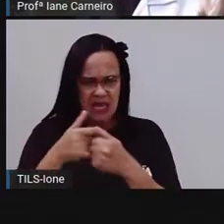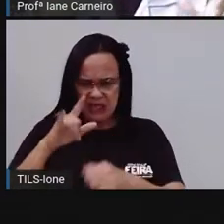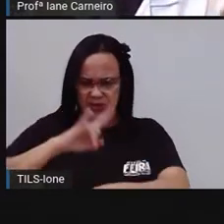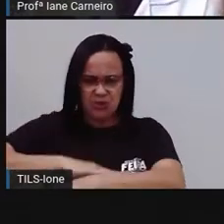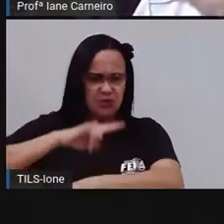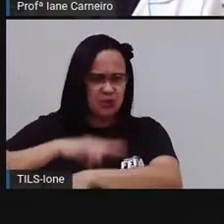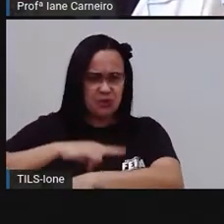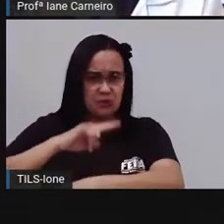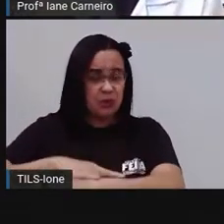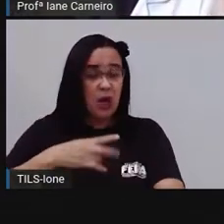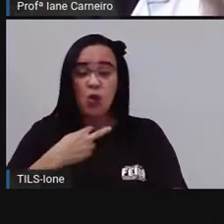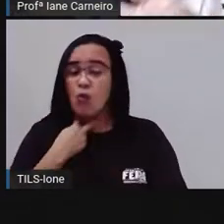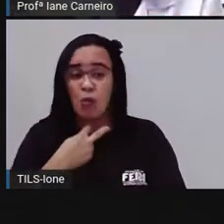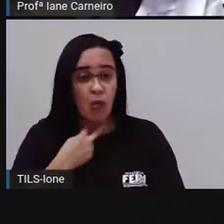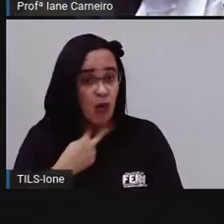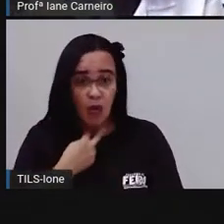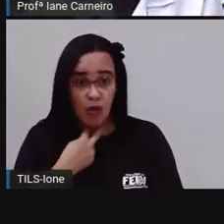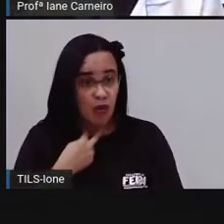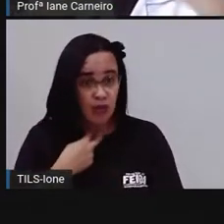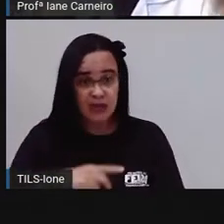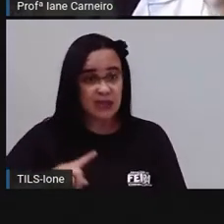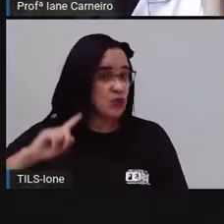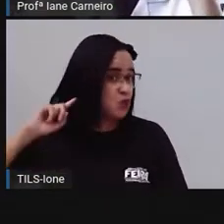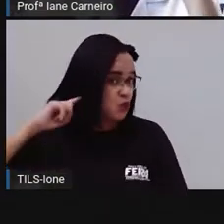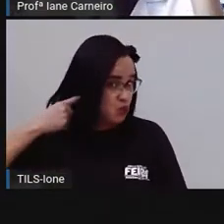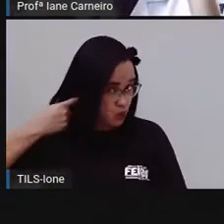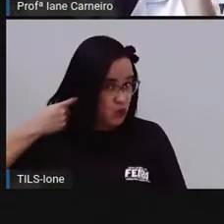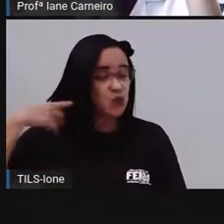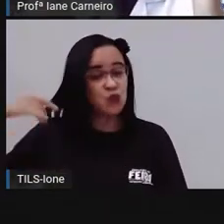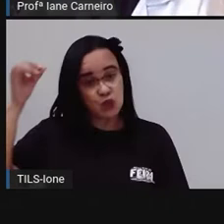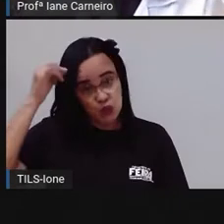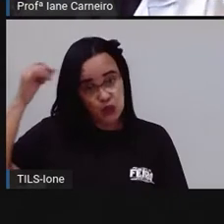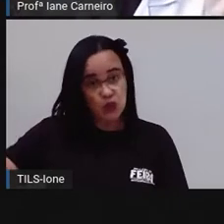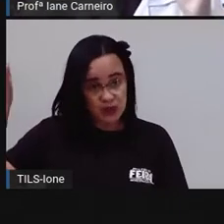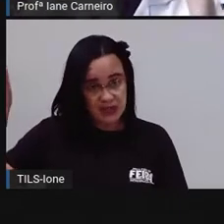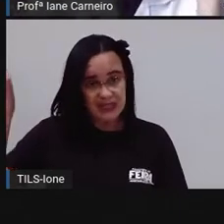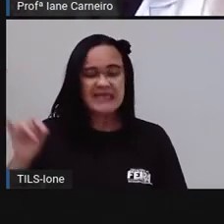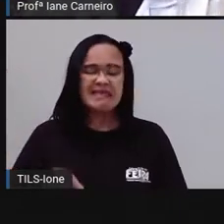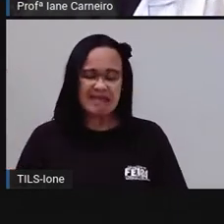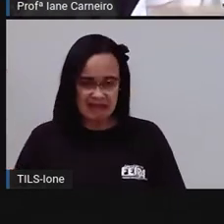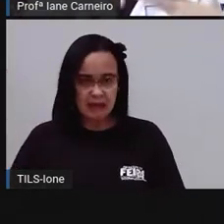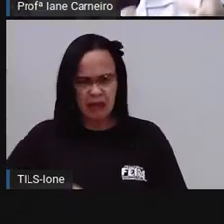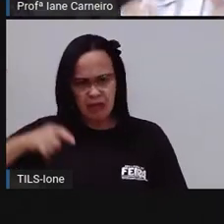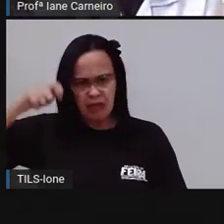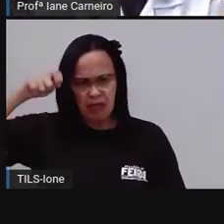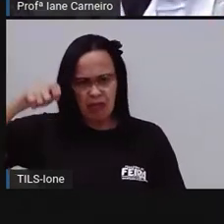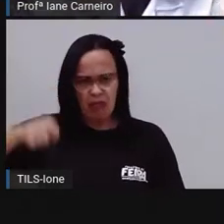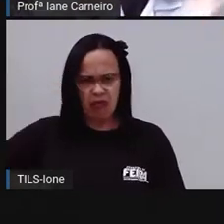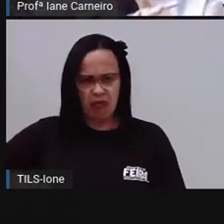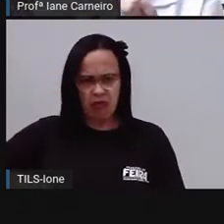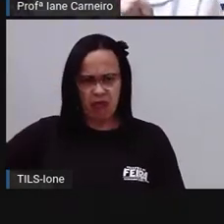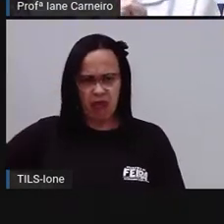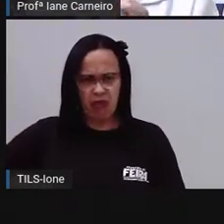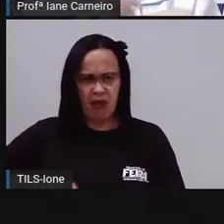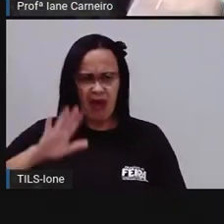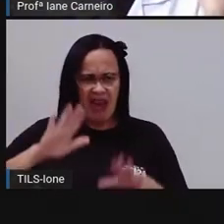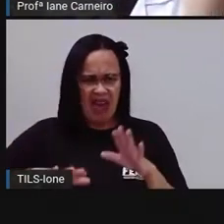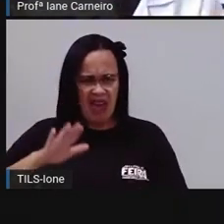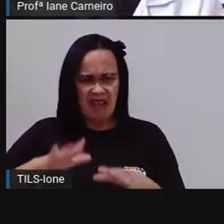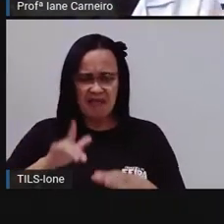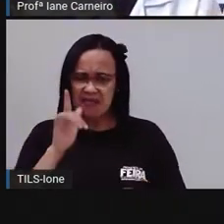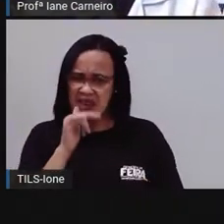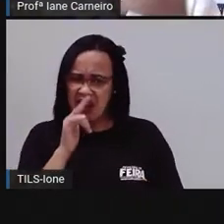Porque o vaso sanitário a entidade descarga e pode expelir gotículas de água lá do vaso. Então,